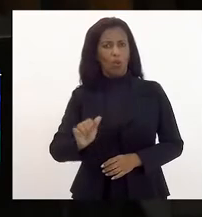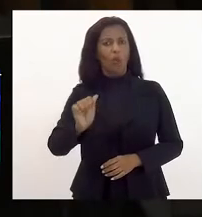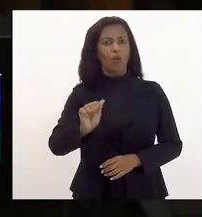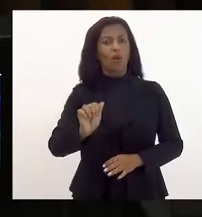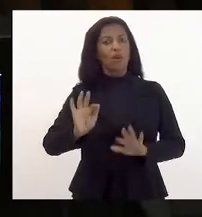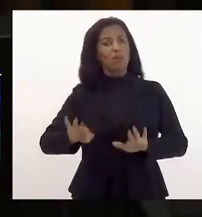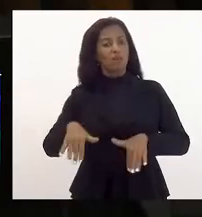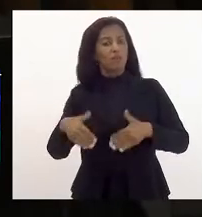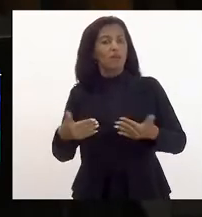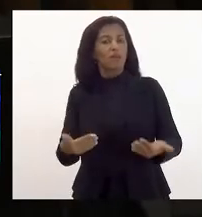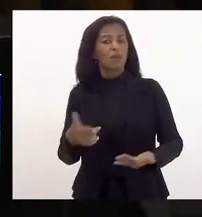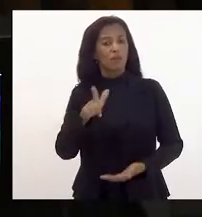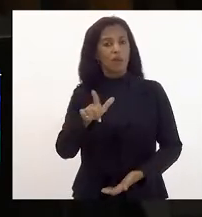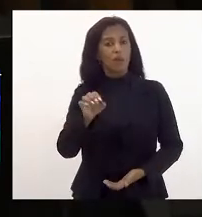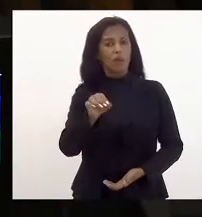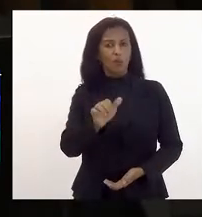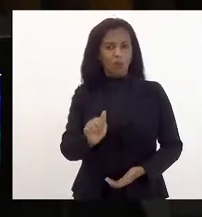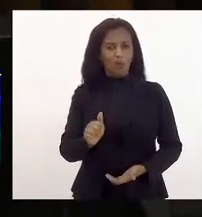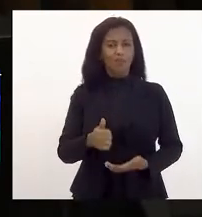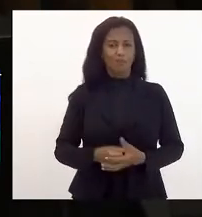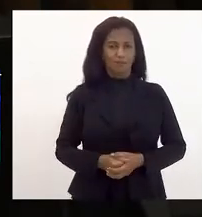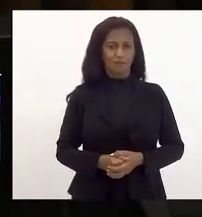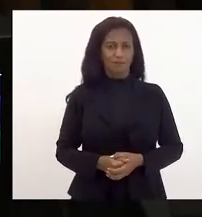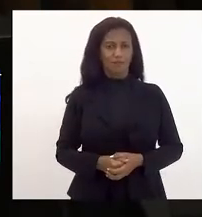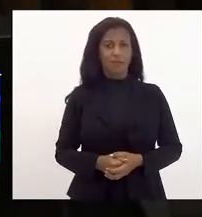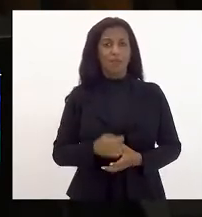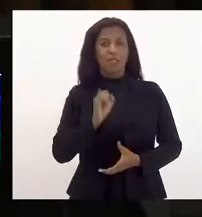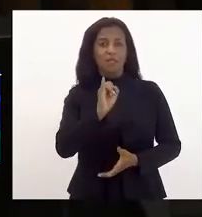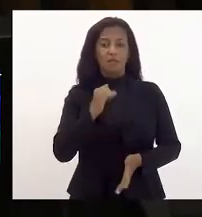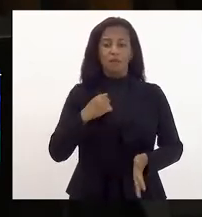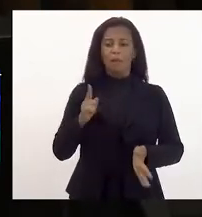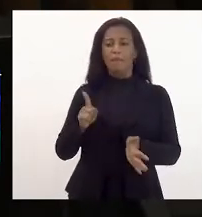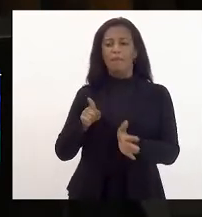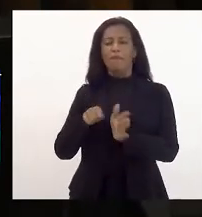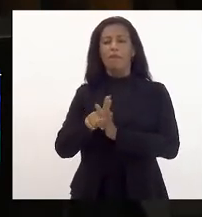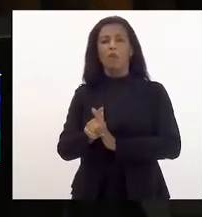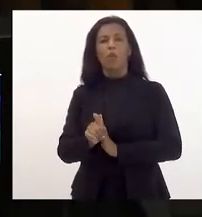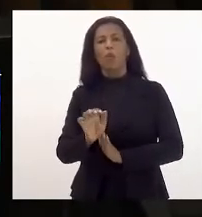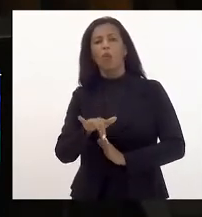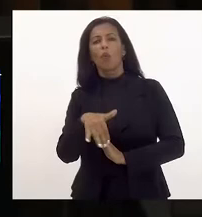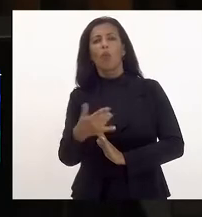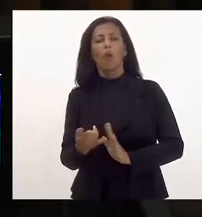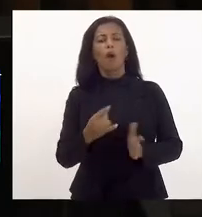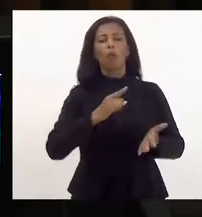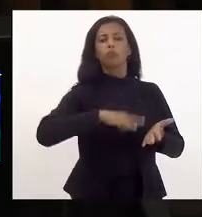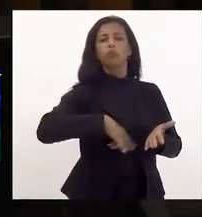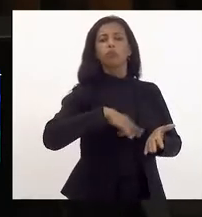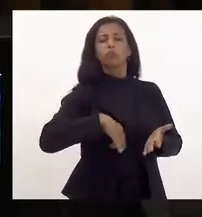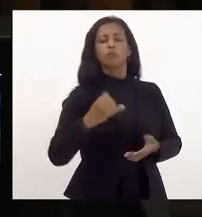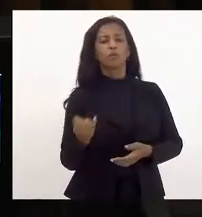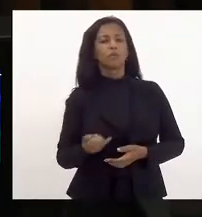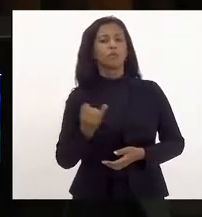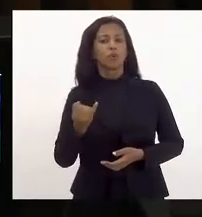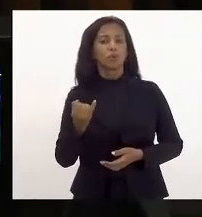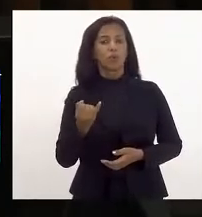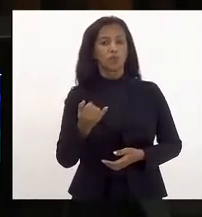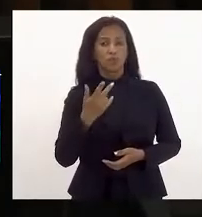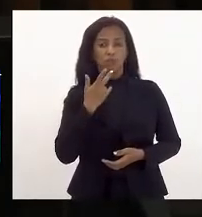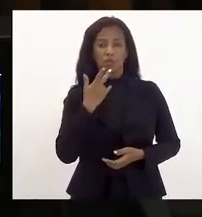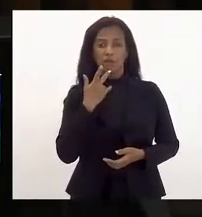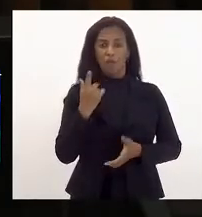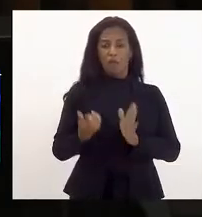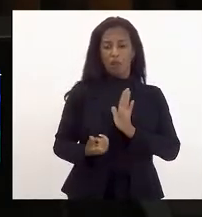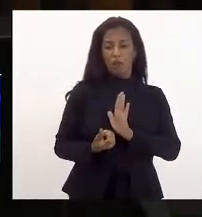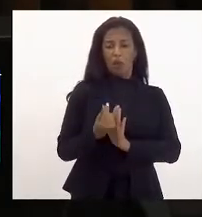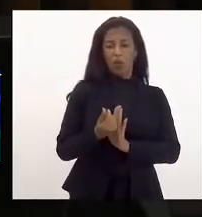finalmente, a LOA. Então, se você perguntar qual é o documento importante, só vai ser citada a lei do